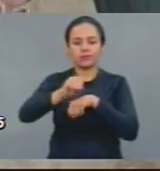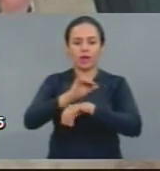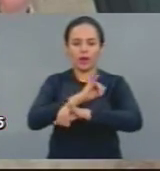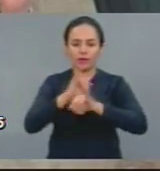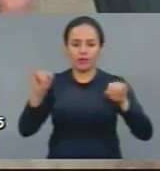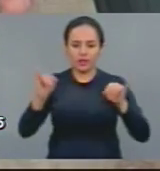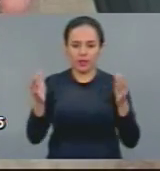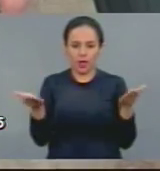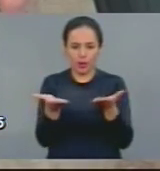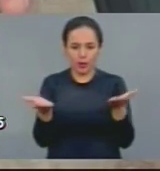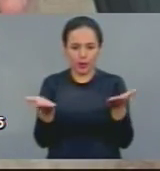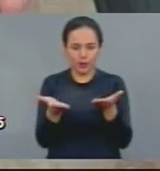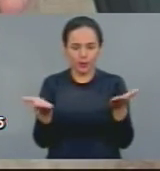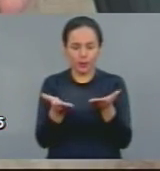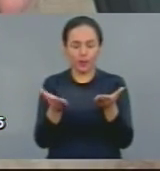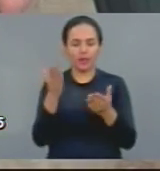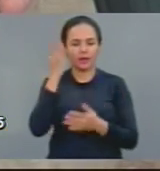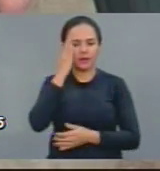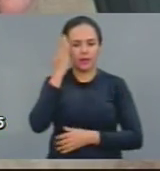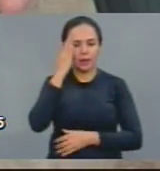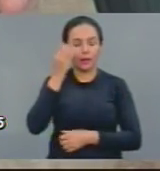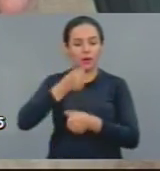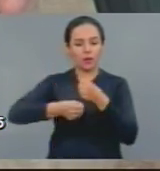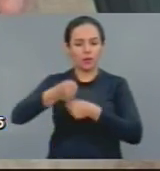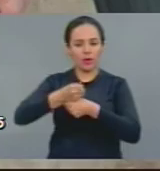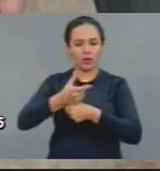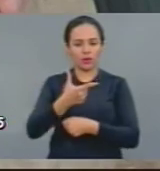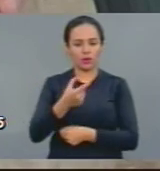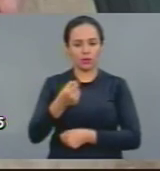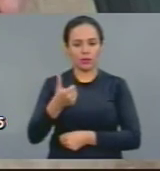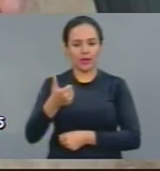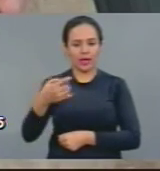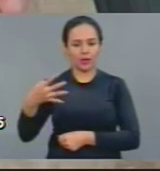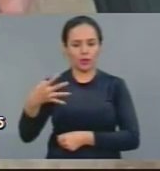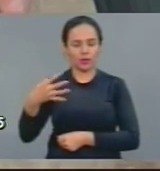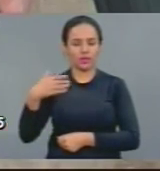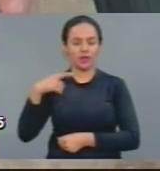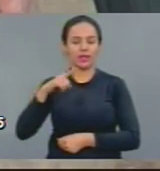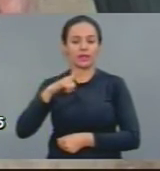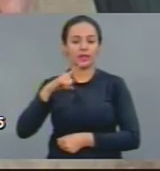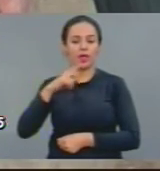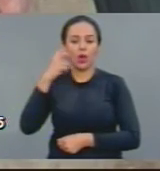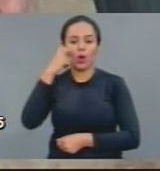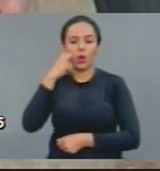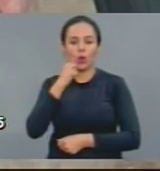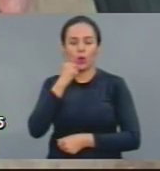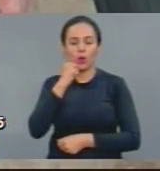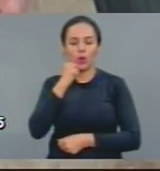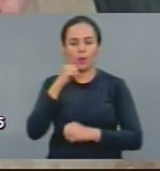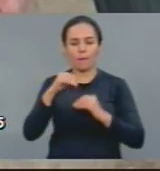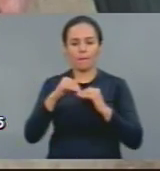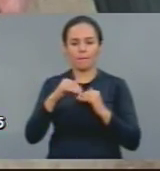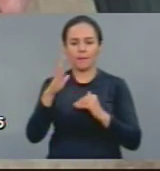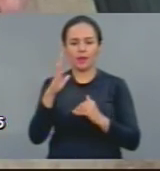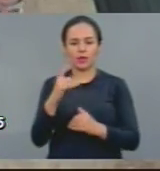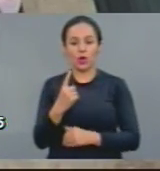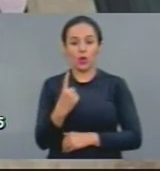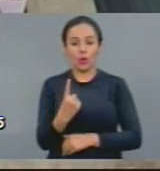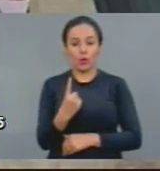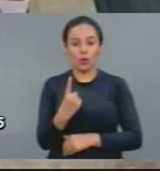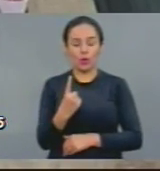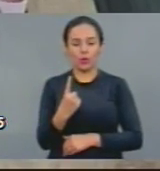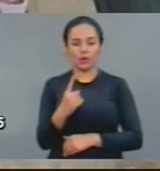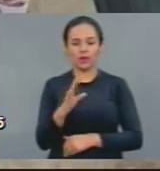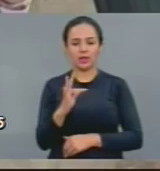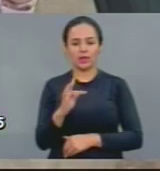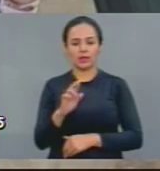fala que os lucros dos bancos em 2014 foi de mais de um trilhão, de mais de um trilhão de